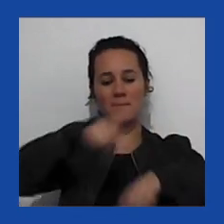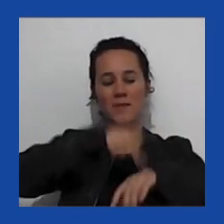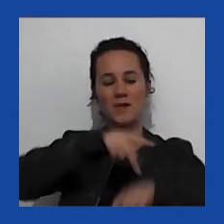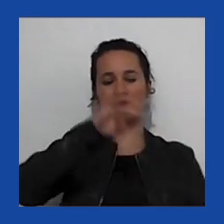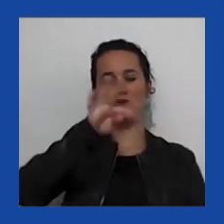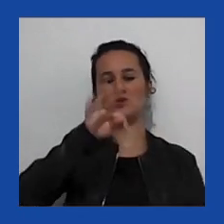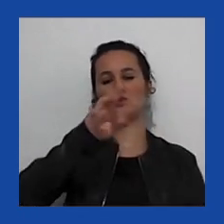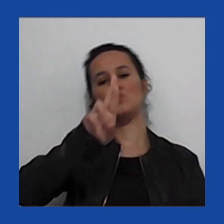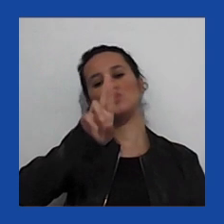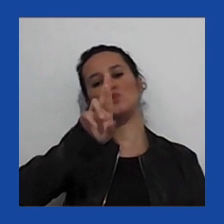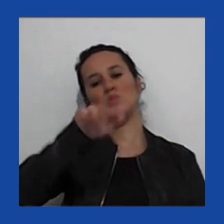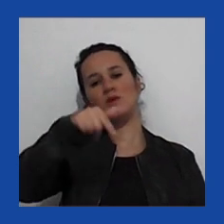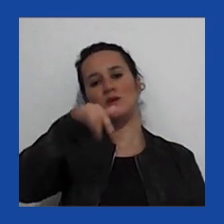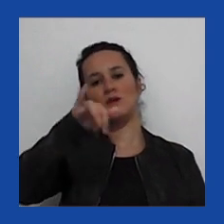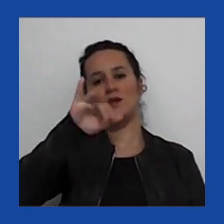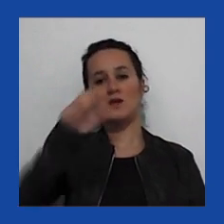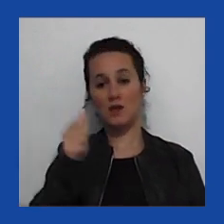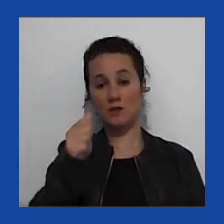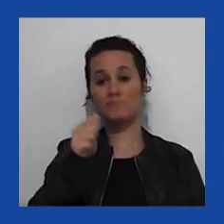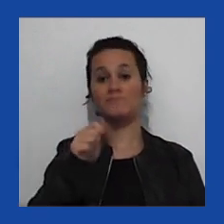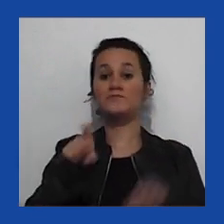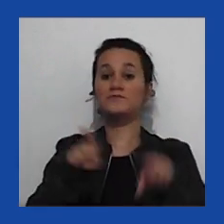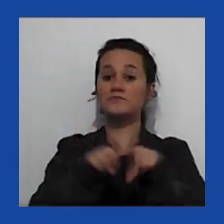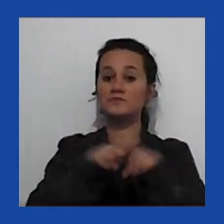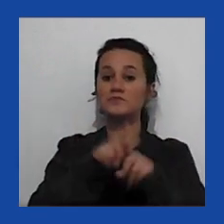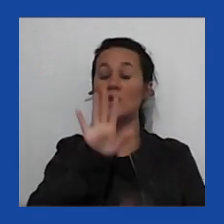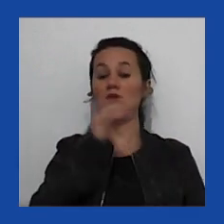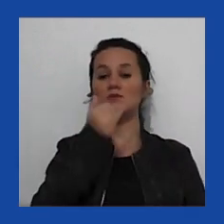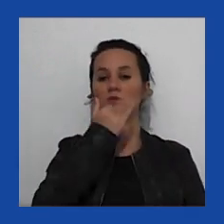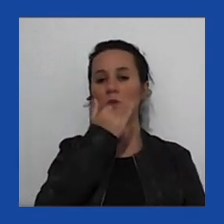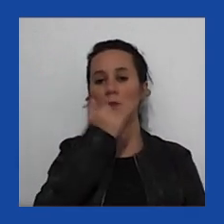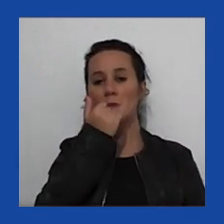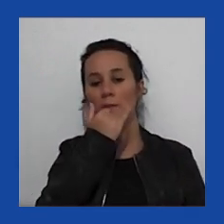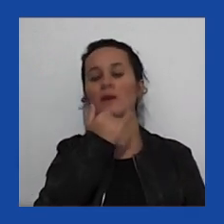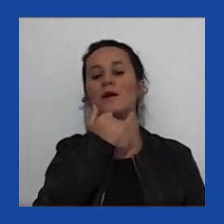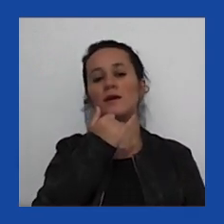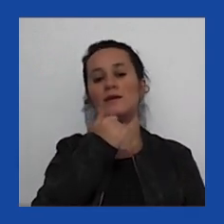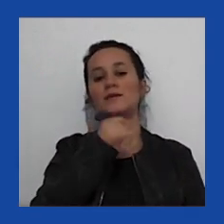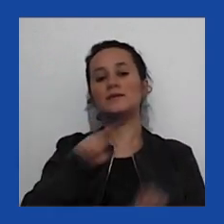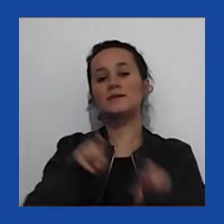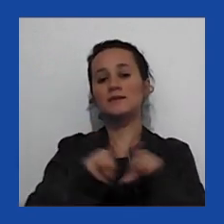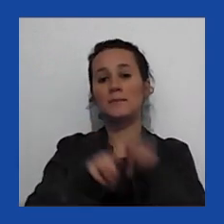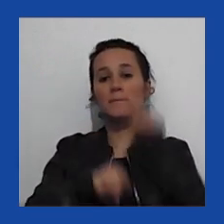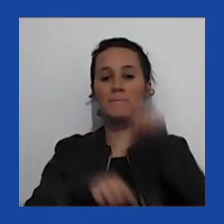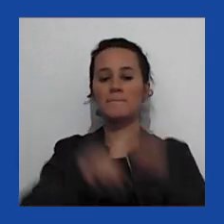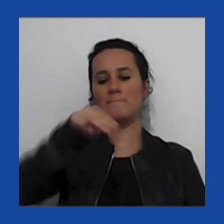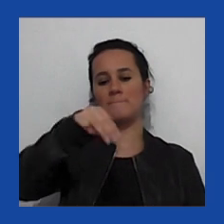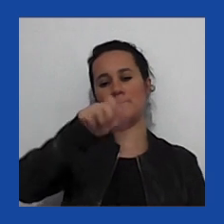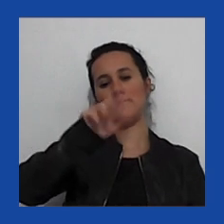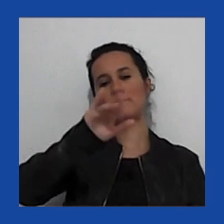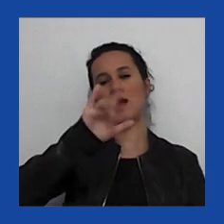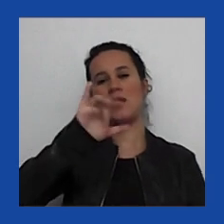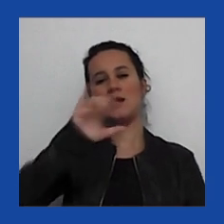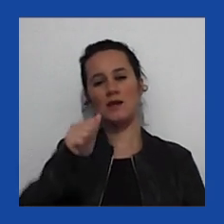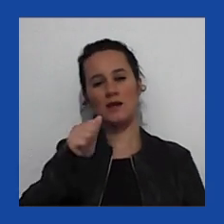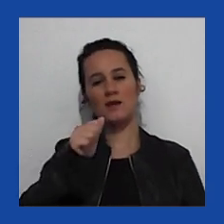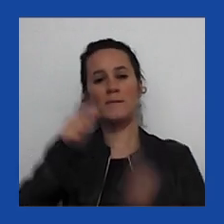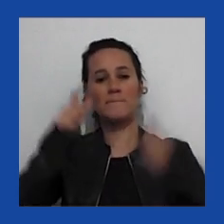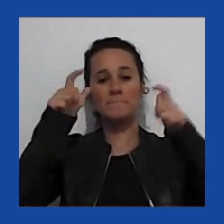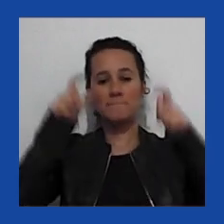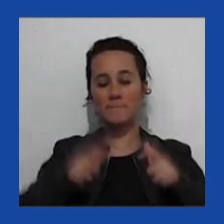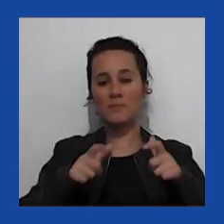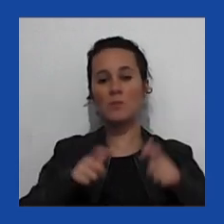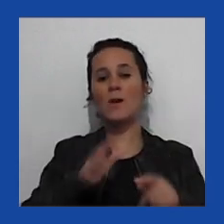o... Ah, desculpe. Isso é... Isso é Marie Le Pen, do Rassemblement